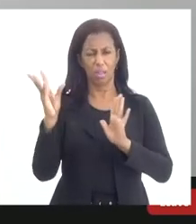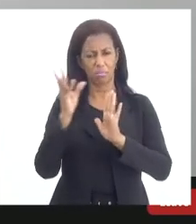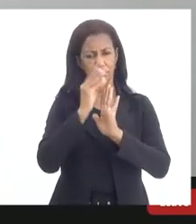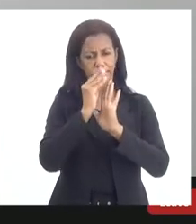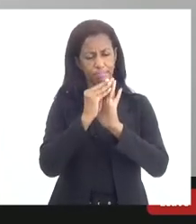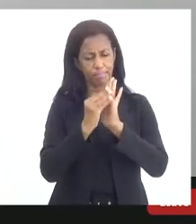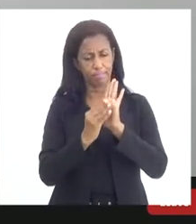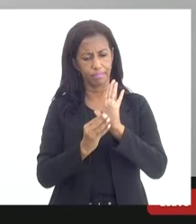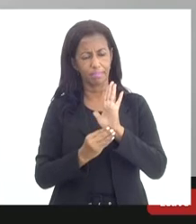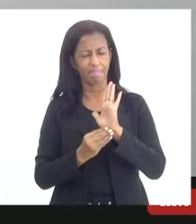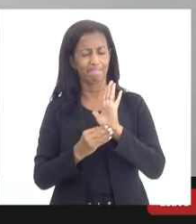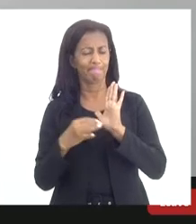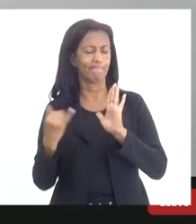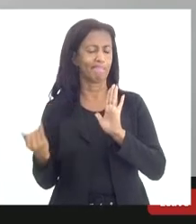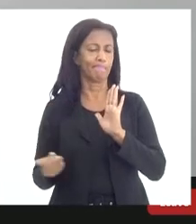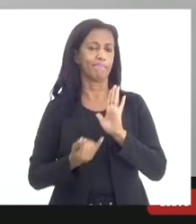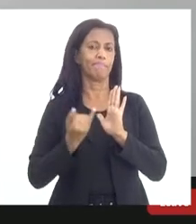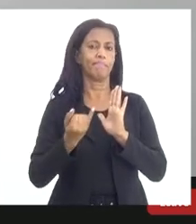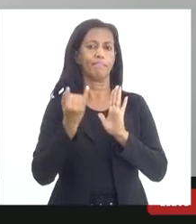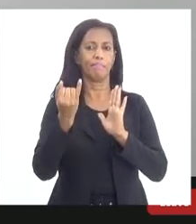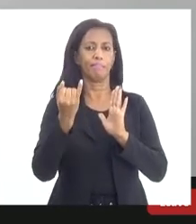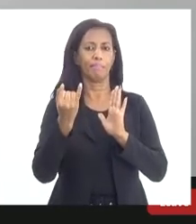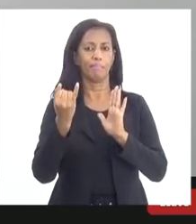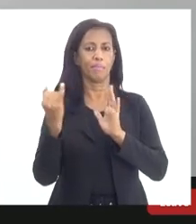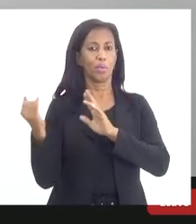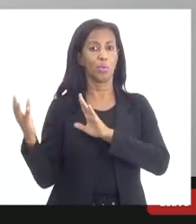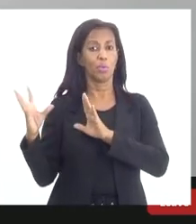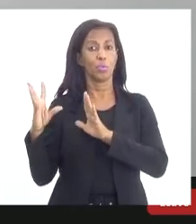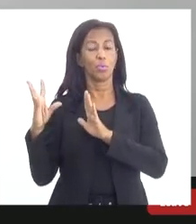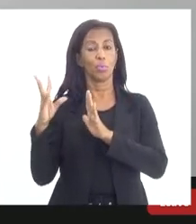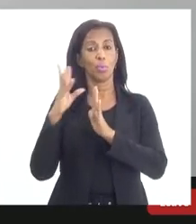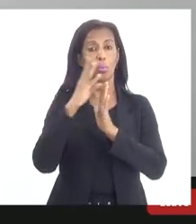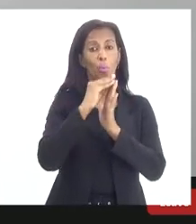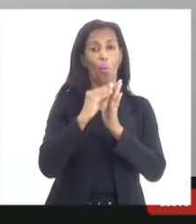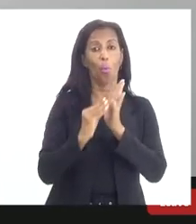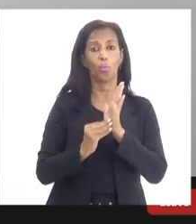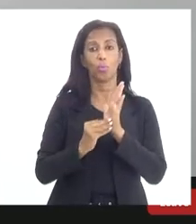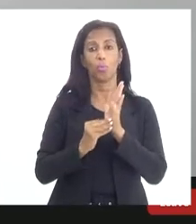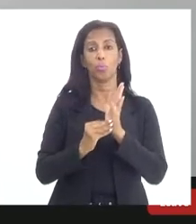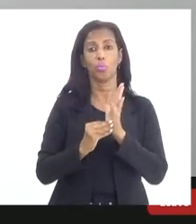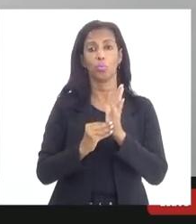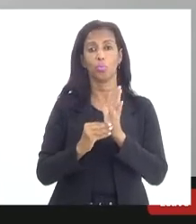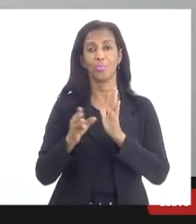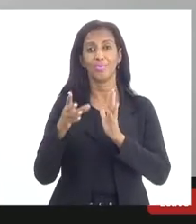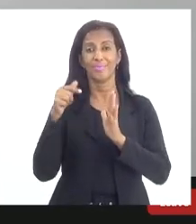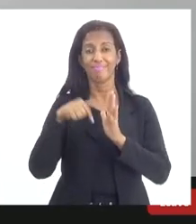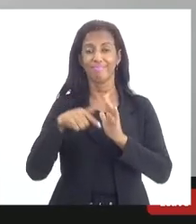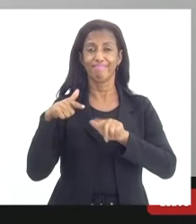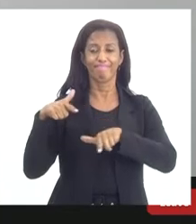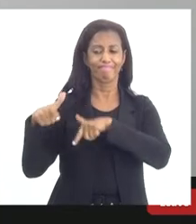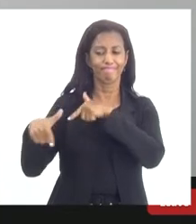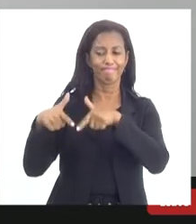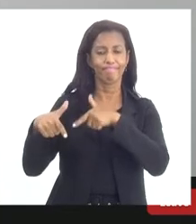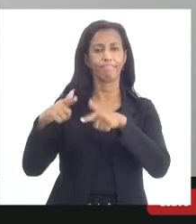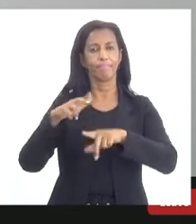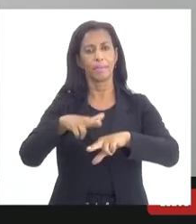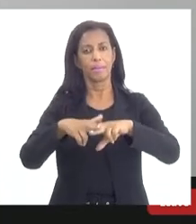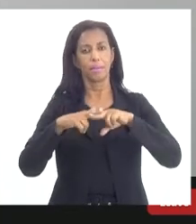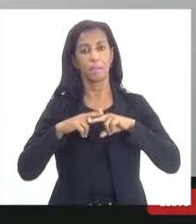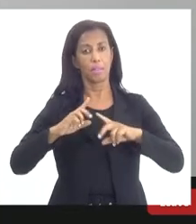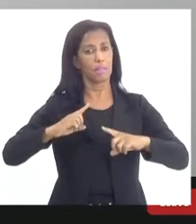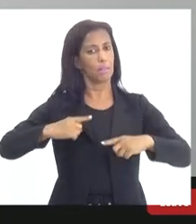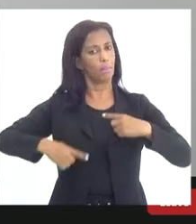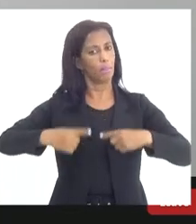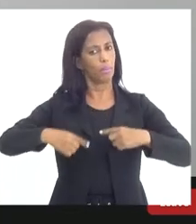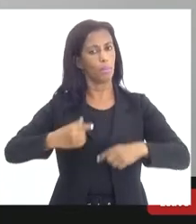muito precisos sobre o conteúdo dessa agenda dessa campanha dessa causa dessa política